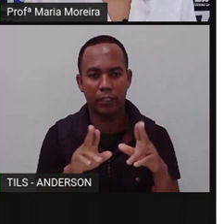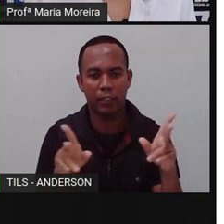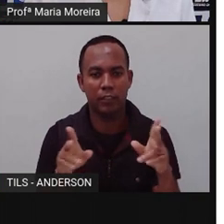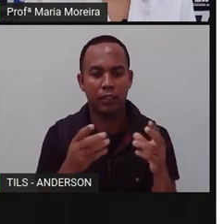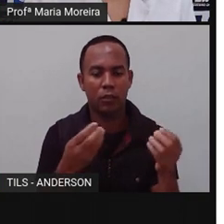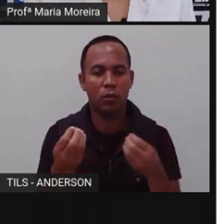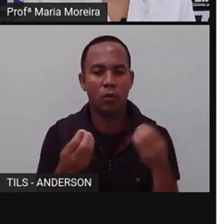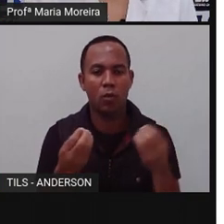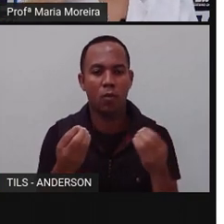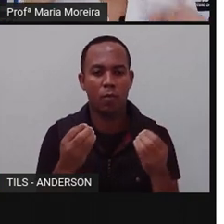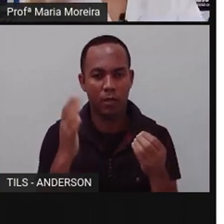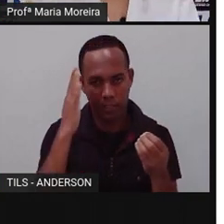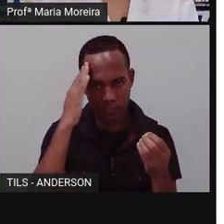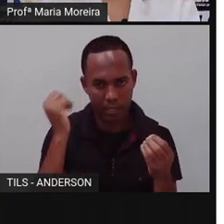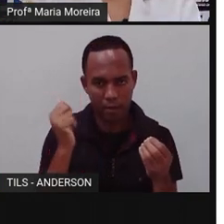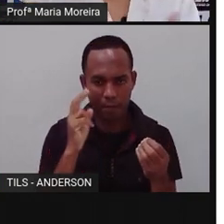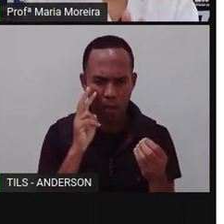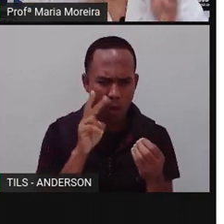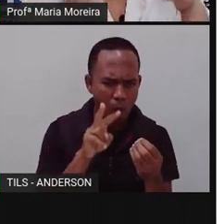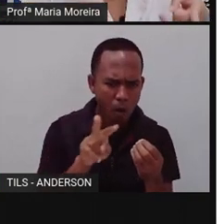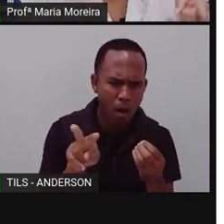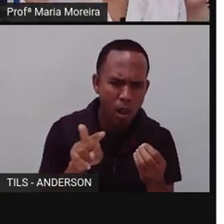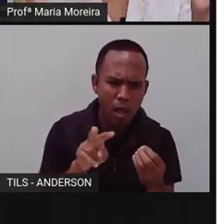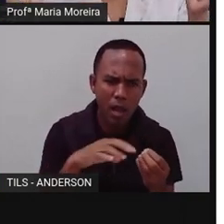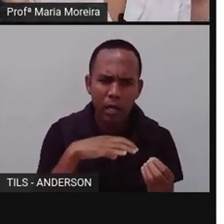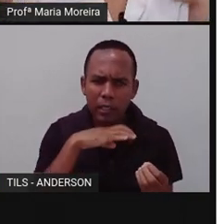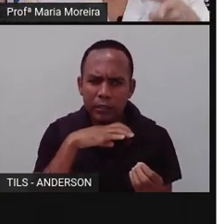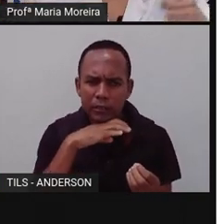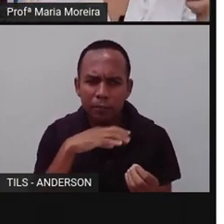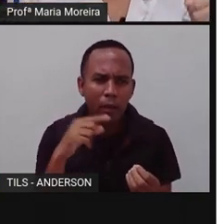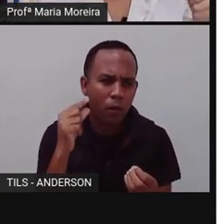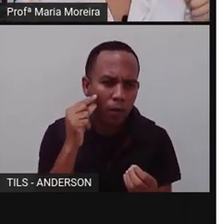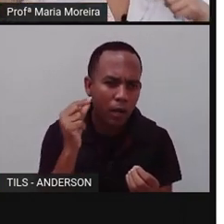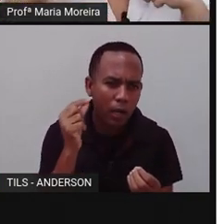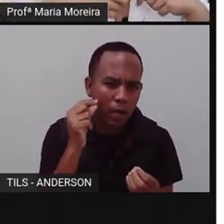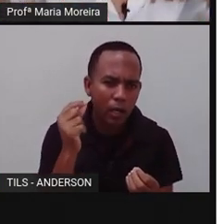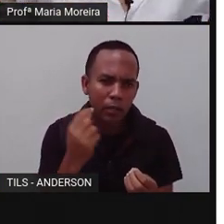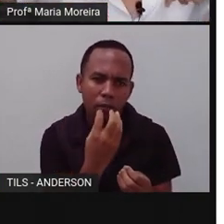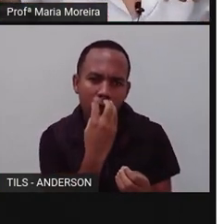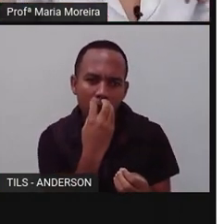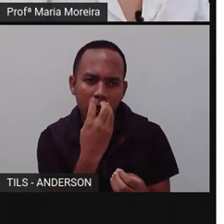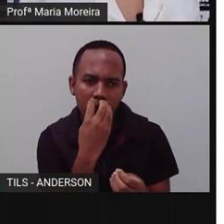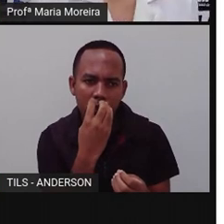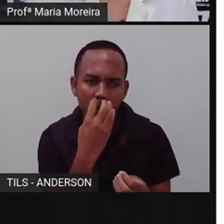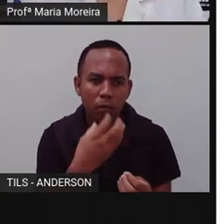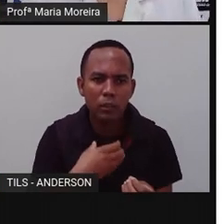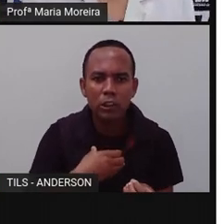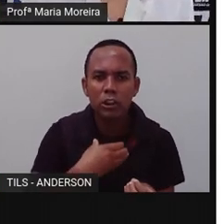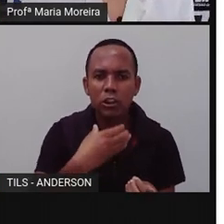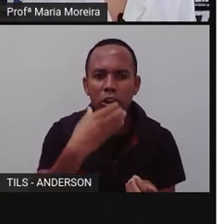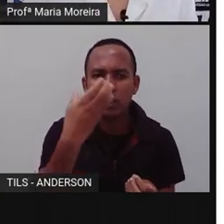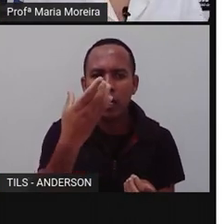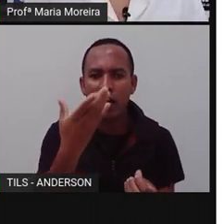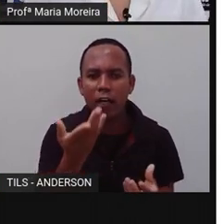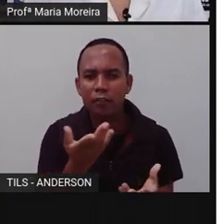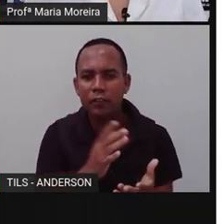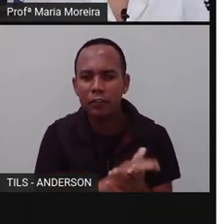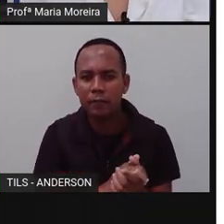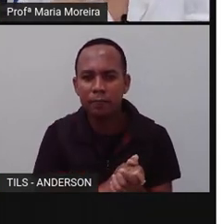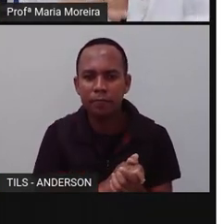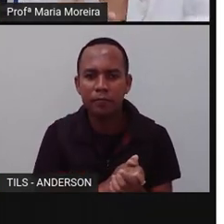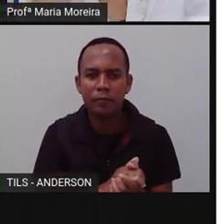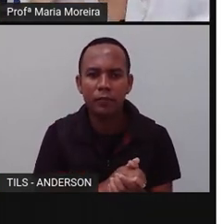outros, certo? A gente sabe, a gente olha para um animais e faz, ó, um gato, um cachorro, a girafa, que a pró adora, né?